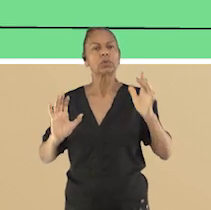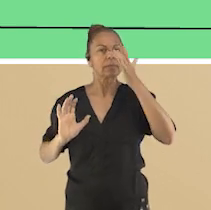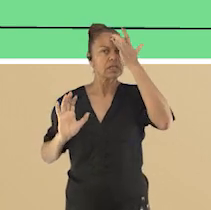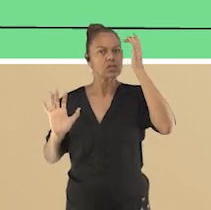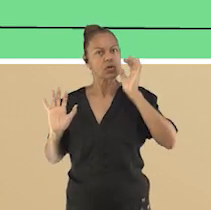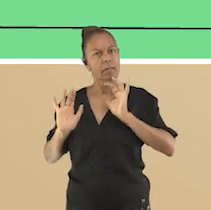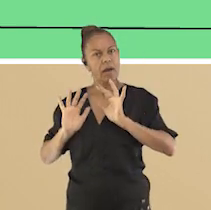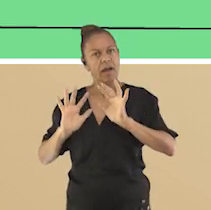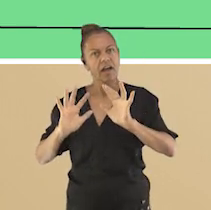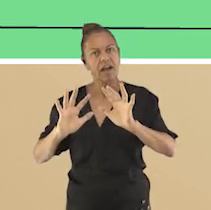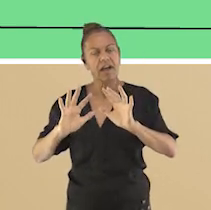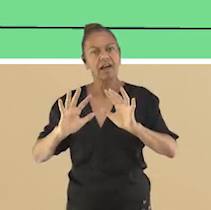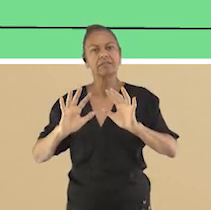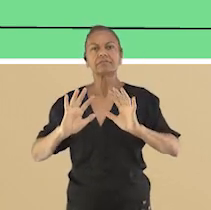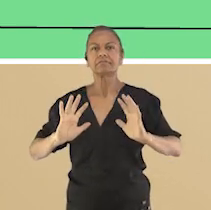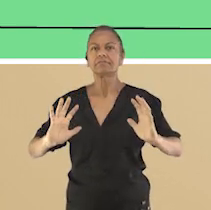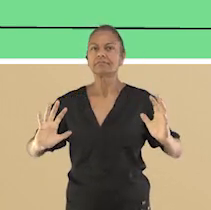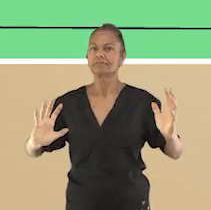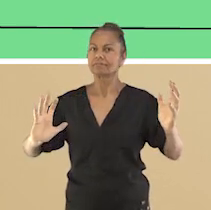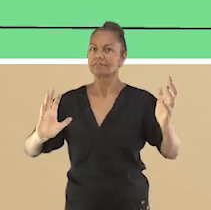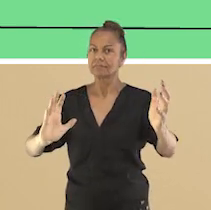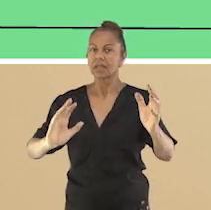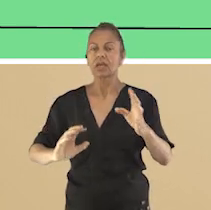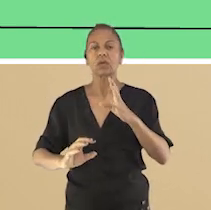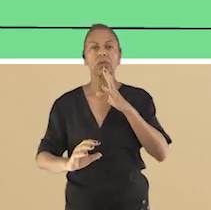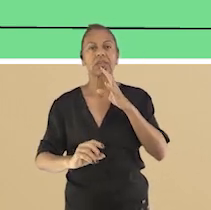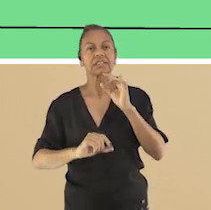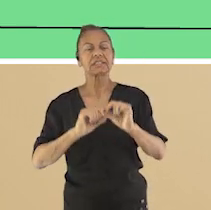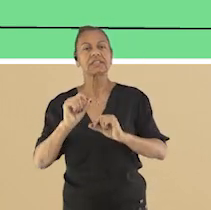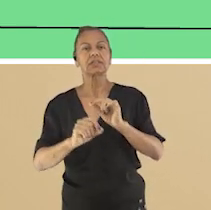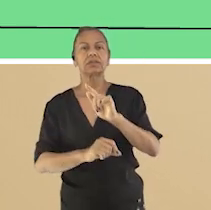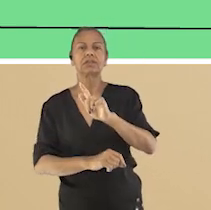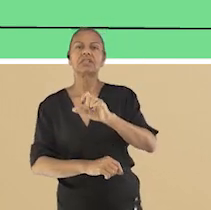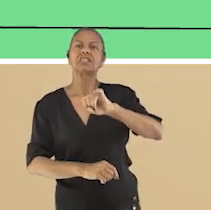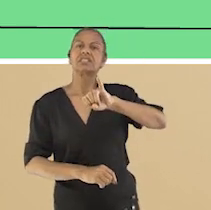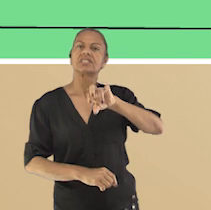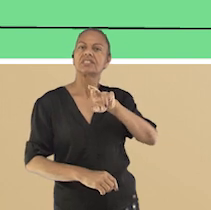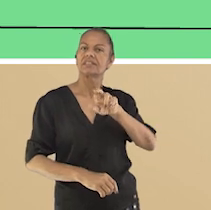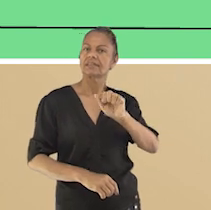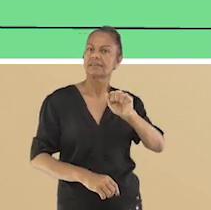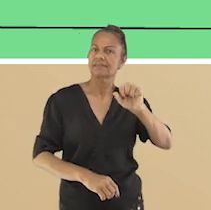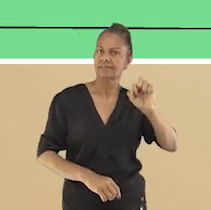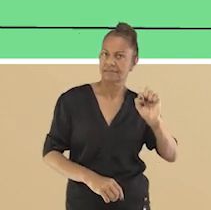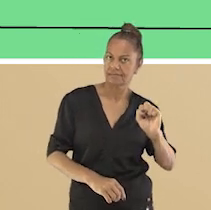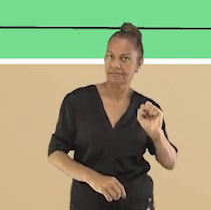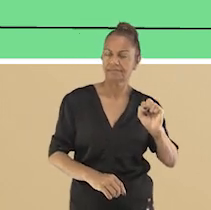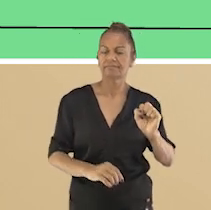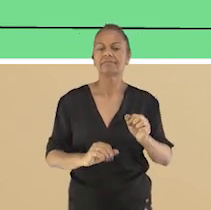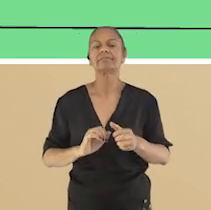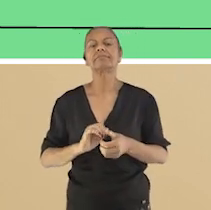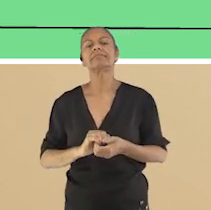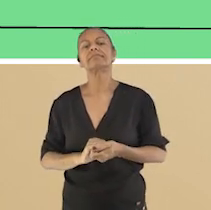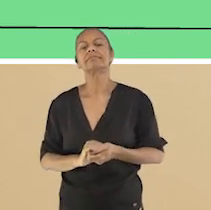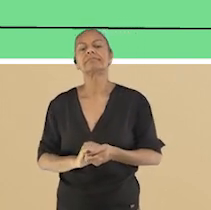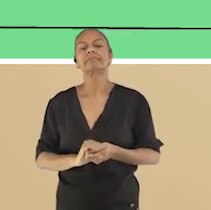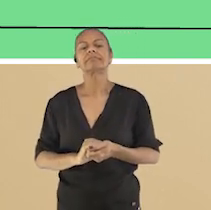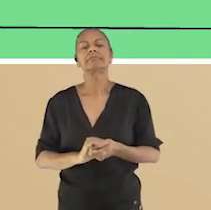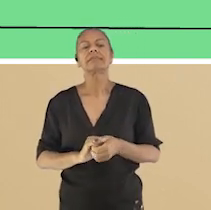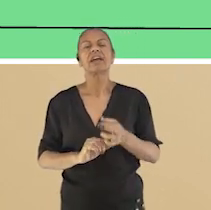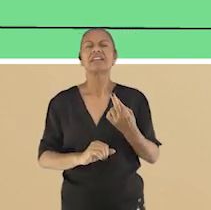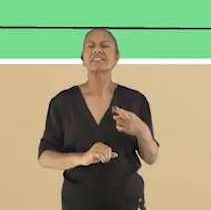local onde os Umbandistas se reúnem para a realização de seu culto, conhecido como giras ou sessões.